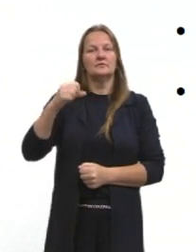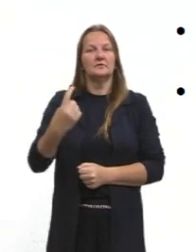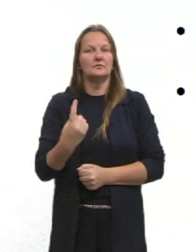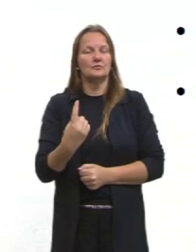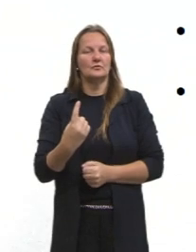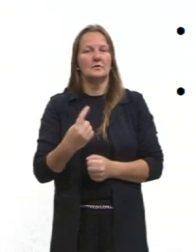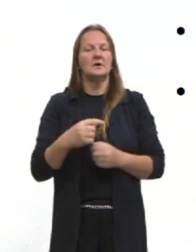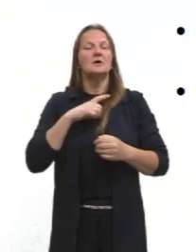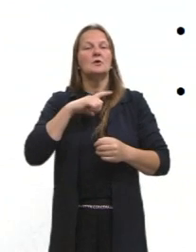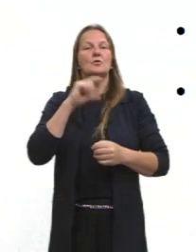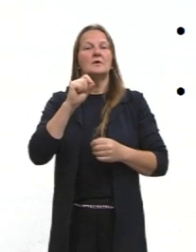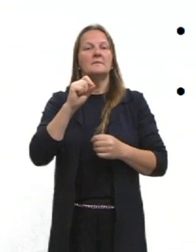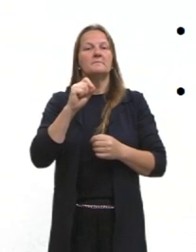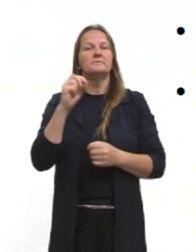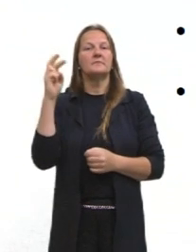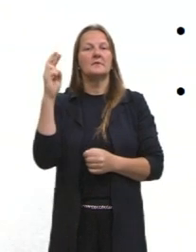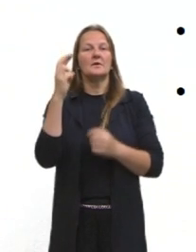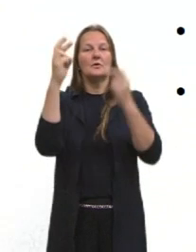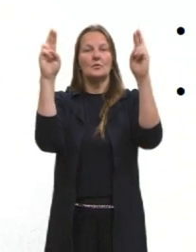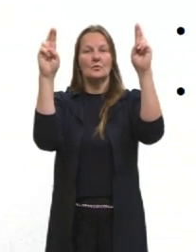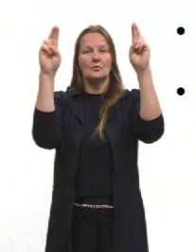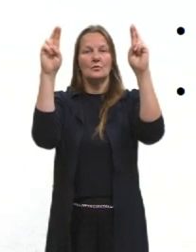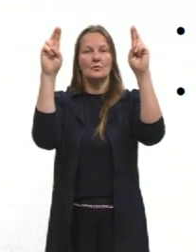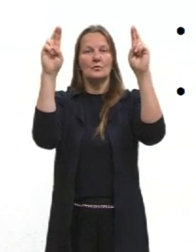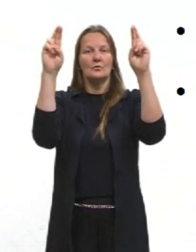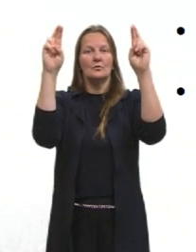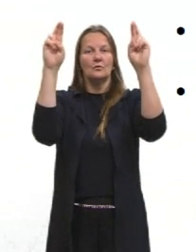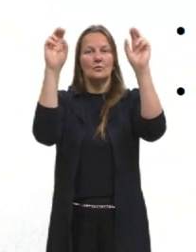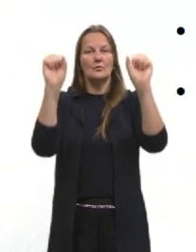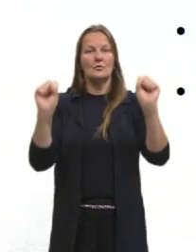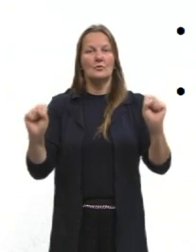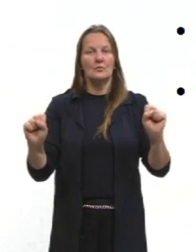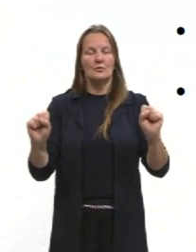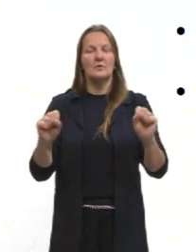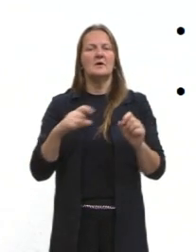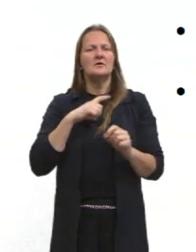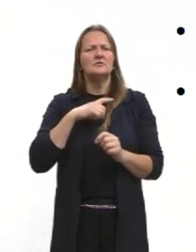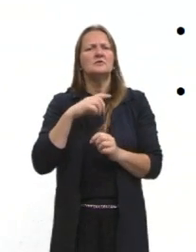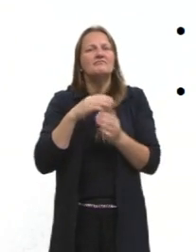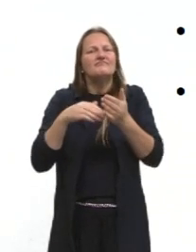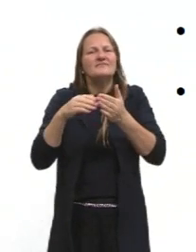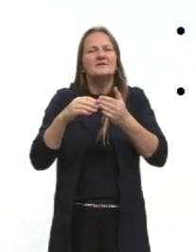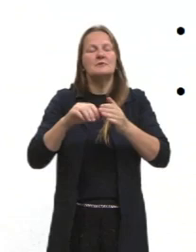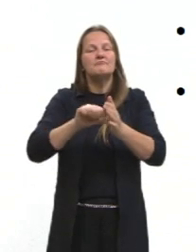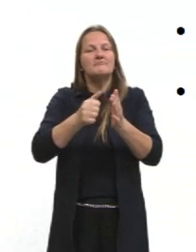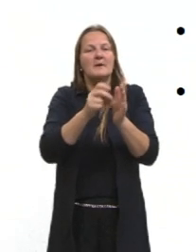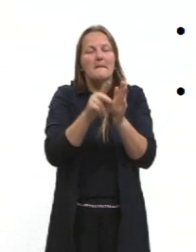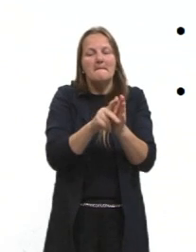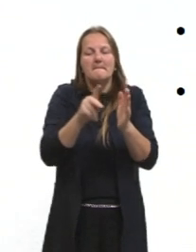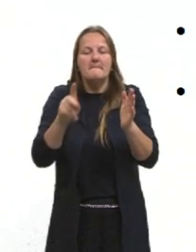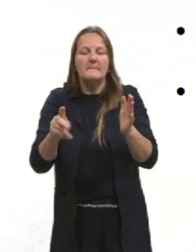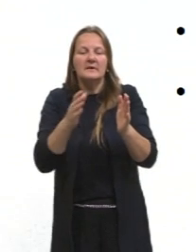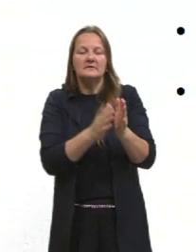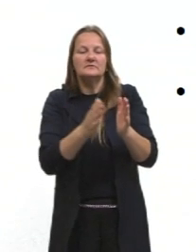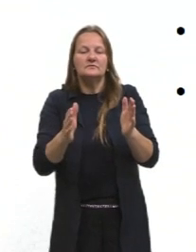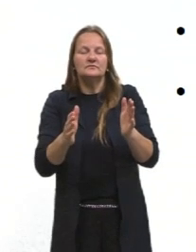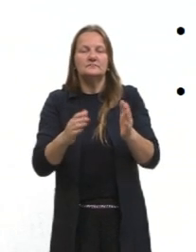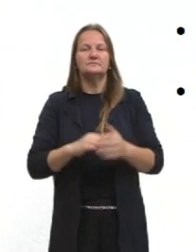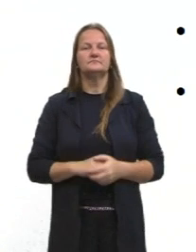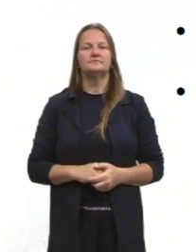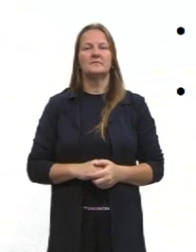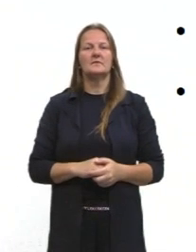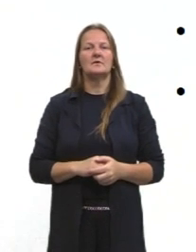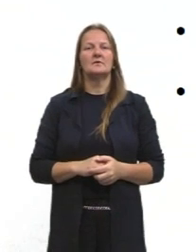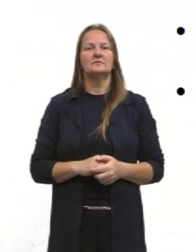a queda da União Soviética. Então, é um século que está definido aí, na sua primeira metade, pelas duas grandes guerras